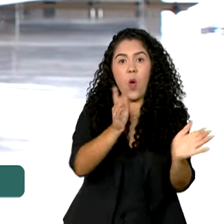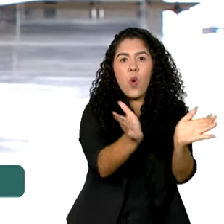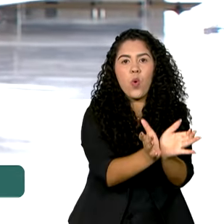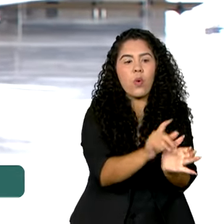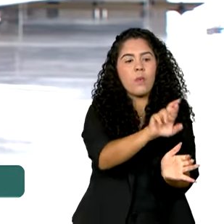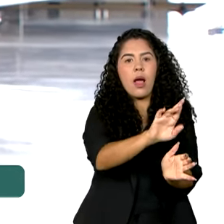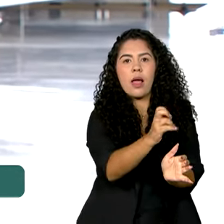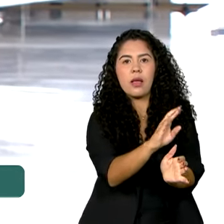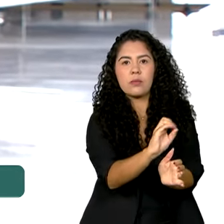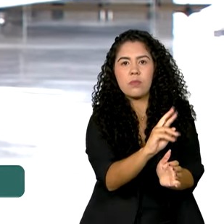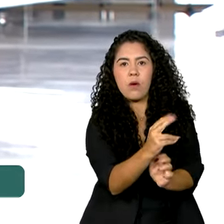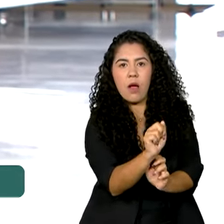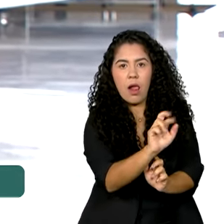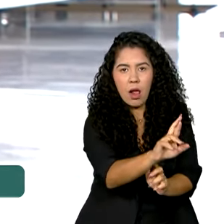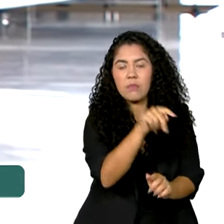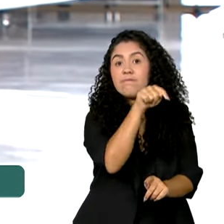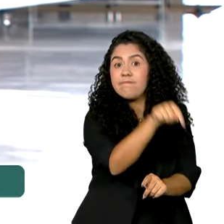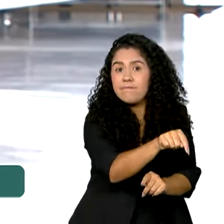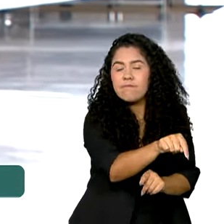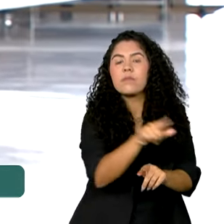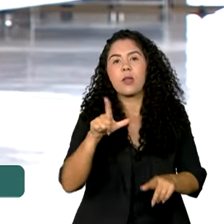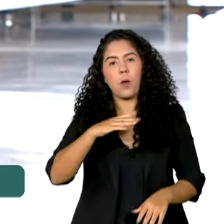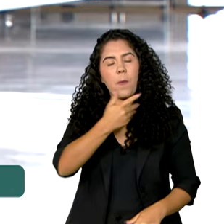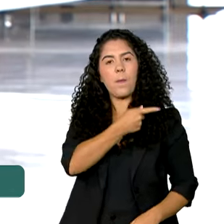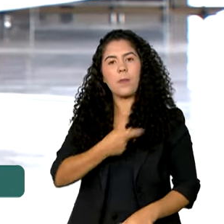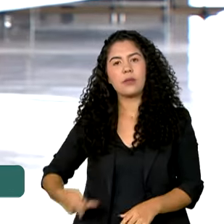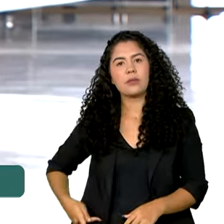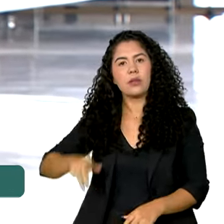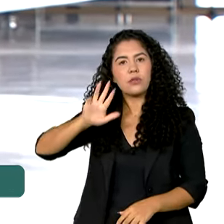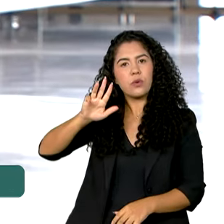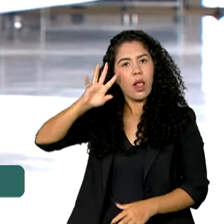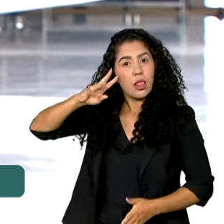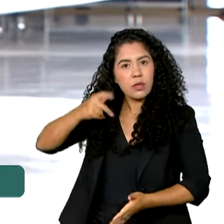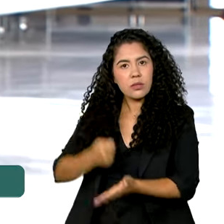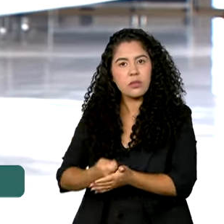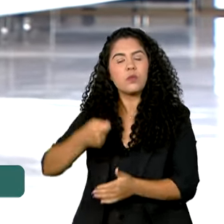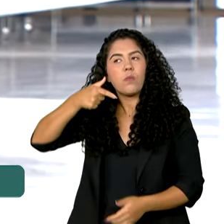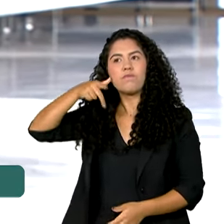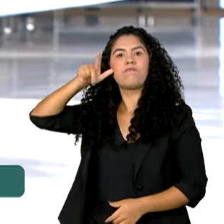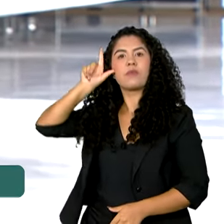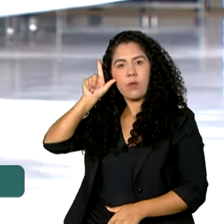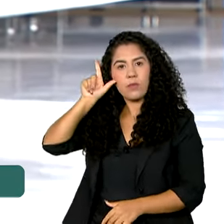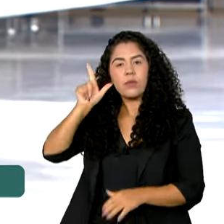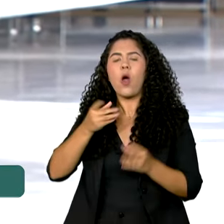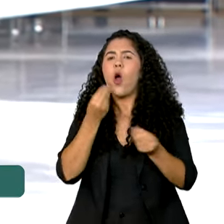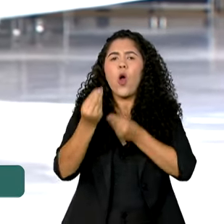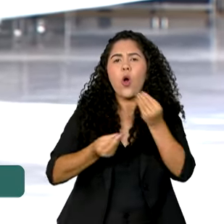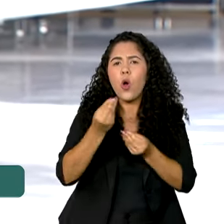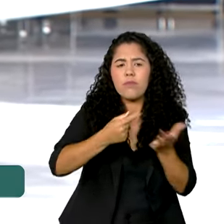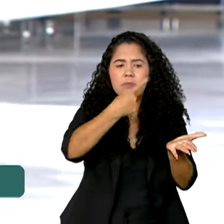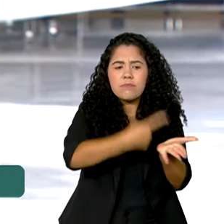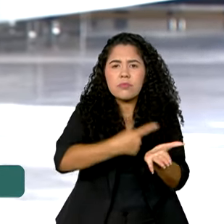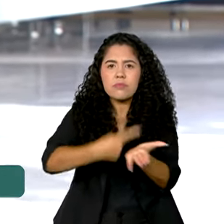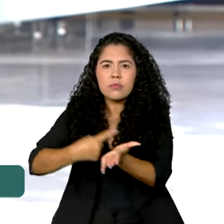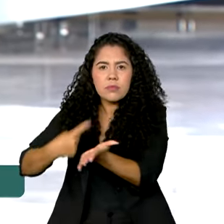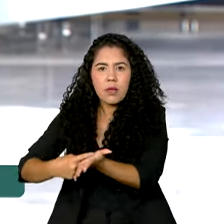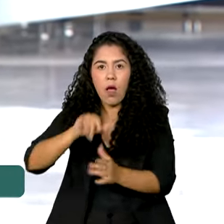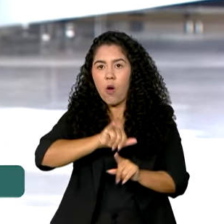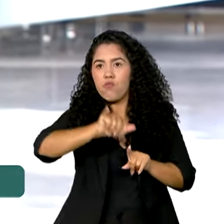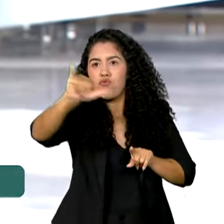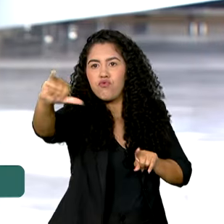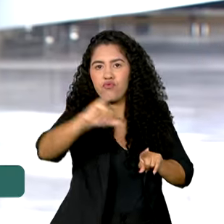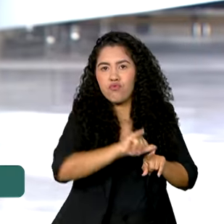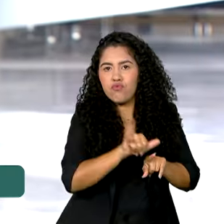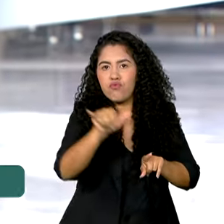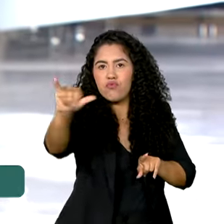A determinação partiu do presidente Lula nessa segunda-feira. As datas dos voos serão definidas após avaliação das